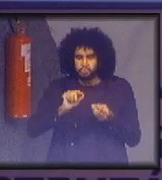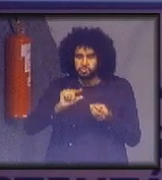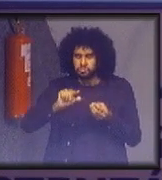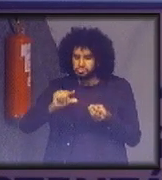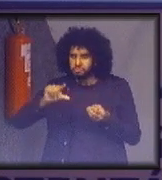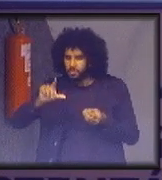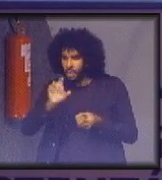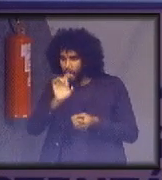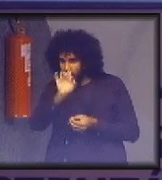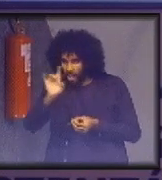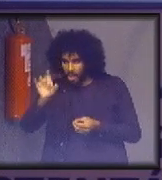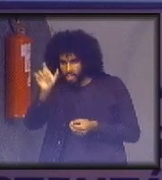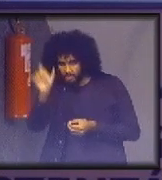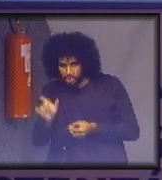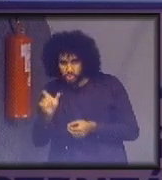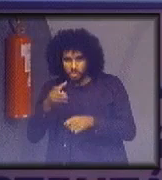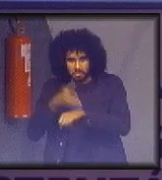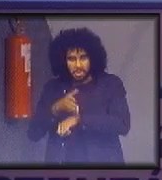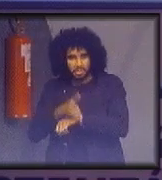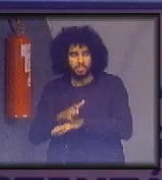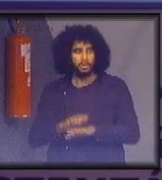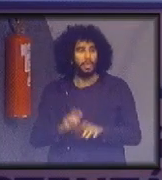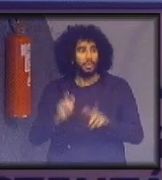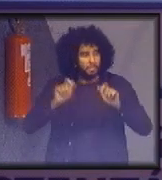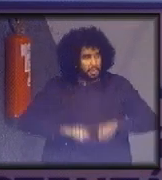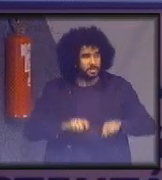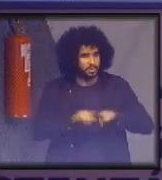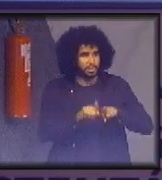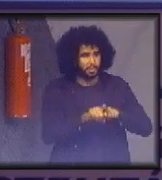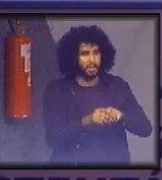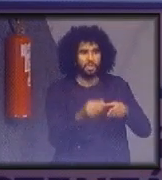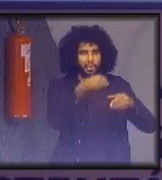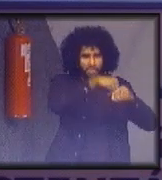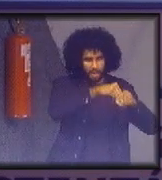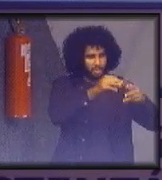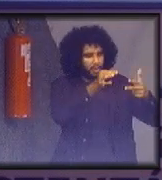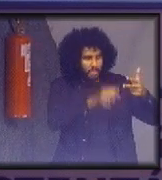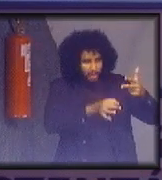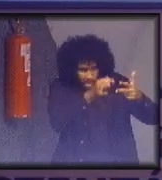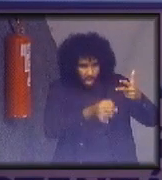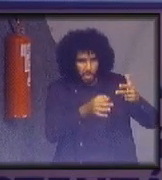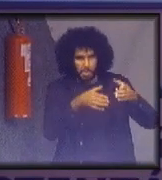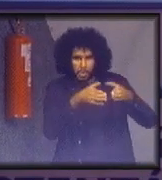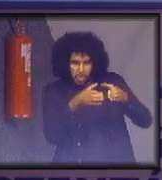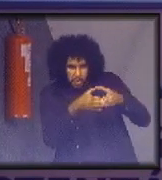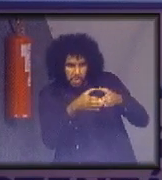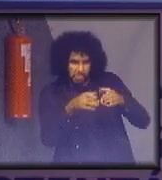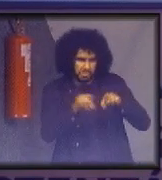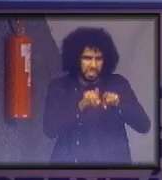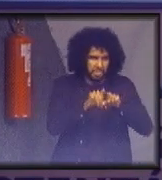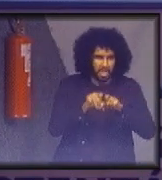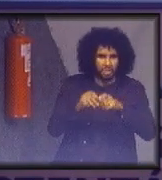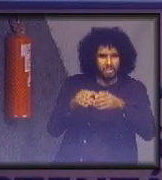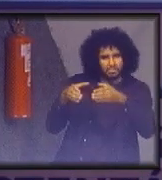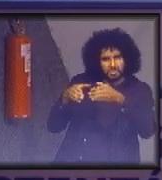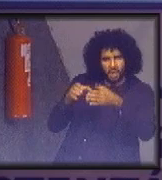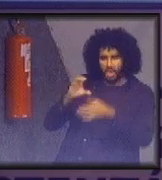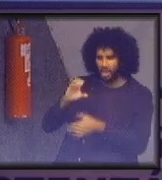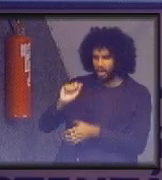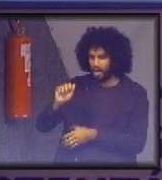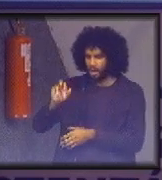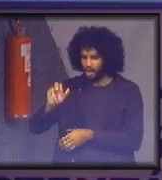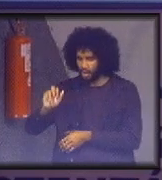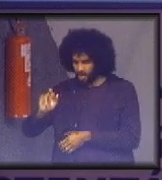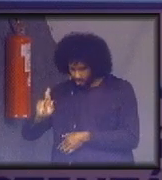aplicado, Caitlyn, para o poder judiciário todo, por grupos, para um tribunal, para um cartório, e